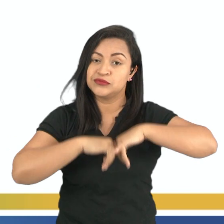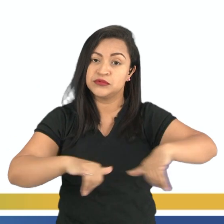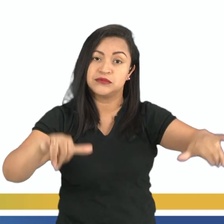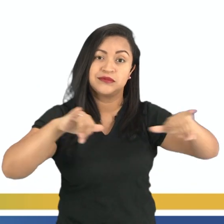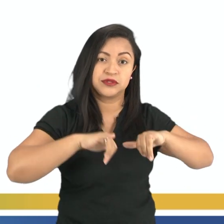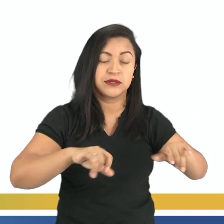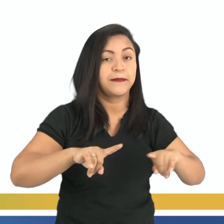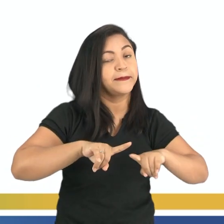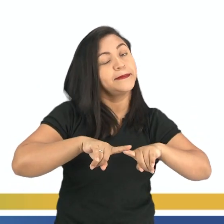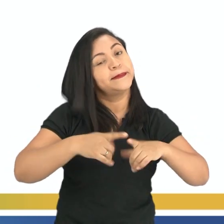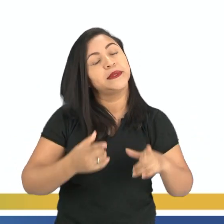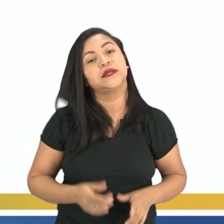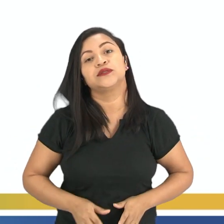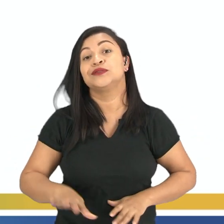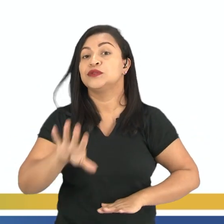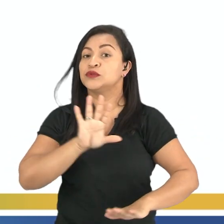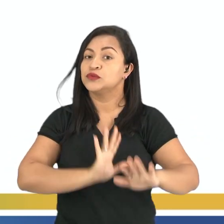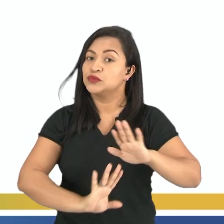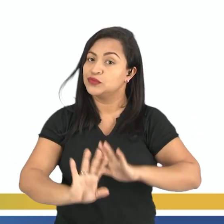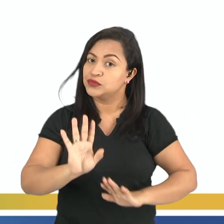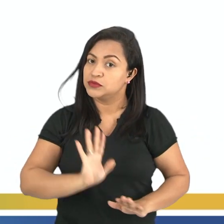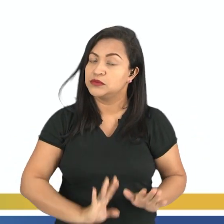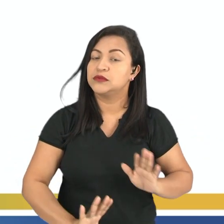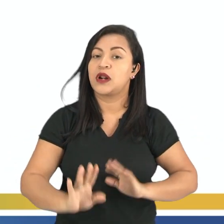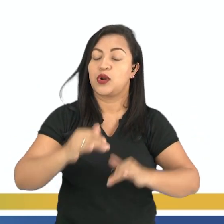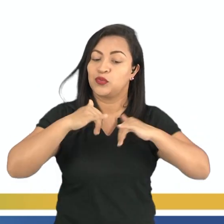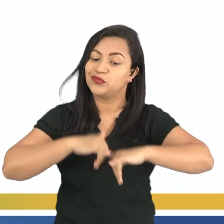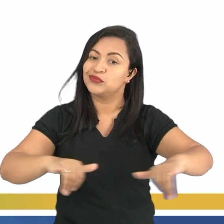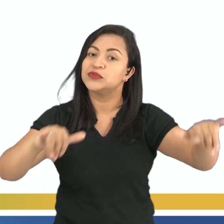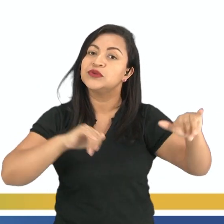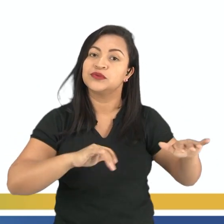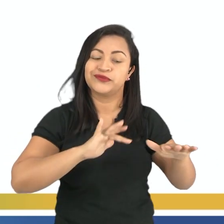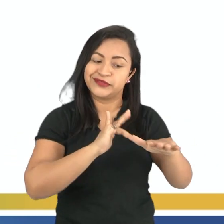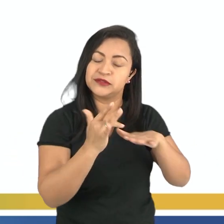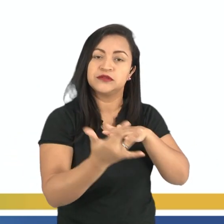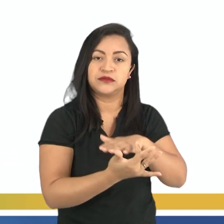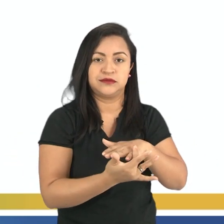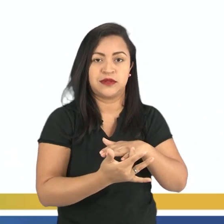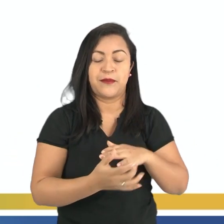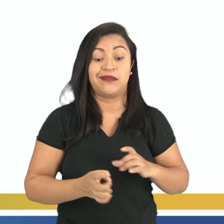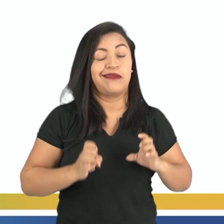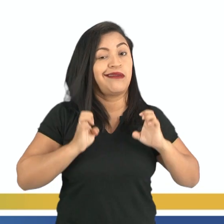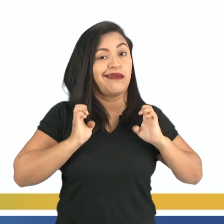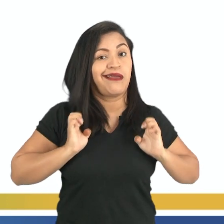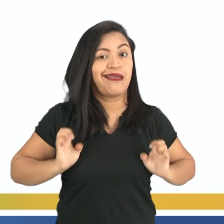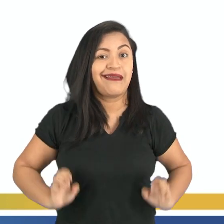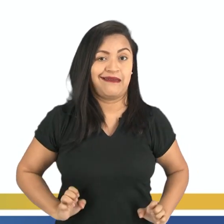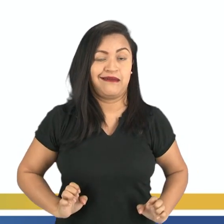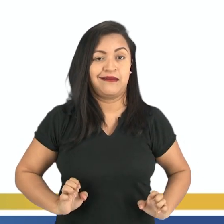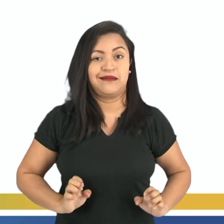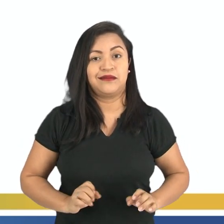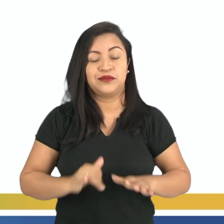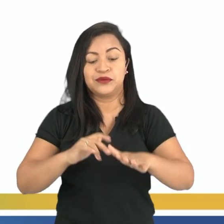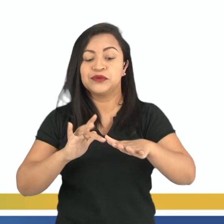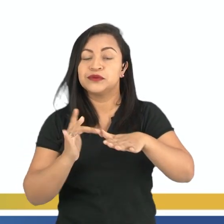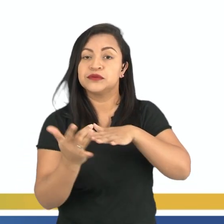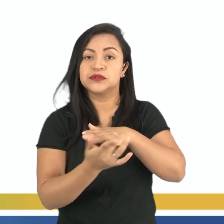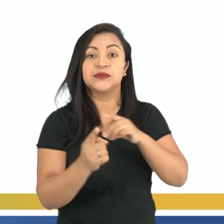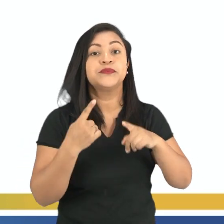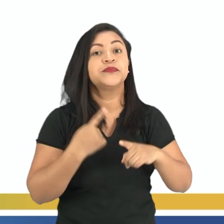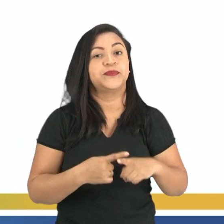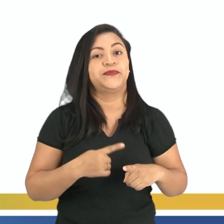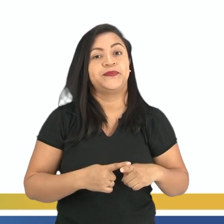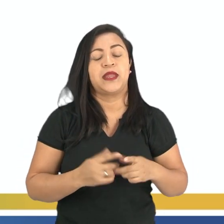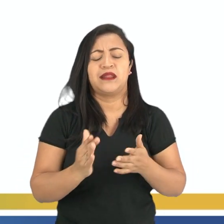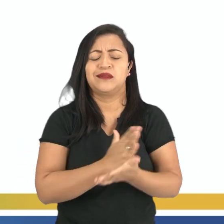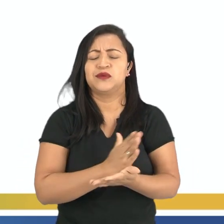Só que é preciso você ter cuidado com aquilo que compartilha na rede. É preciso ter ética nas redes sociais. Ter cuidado, porque muitas